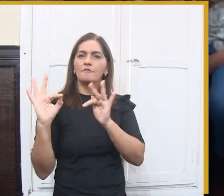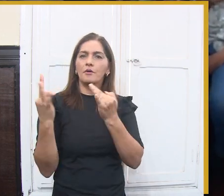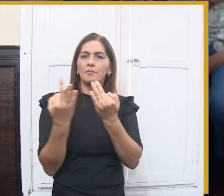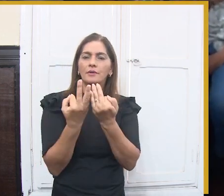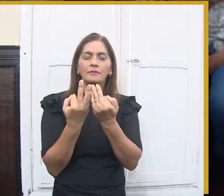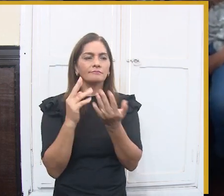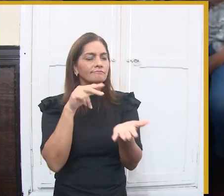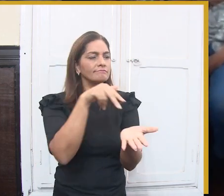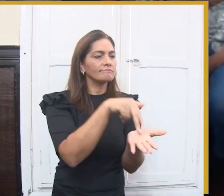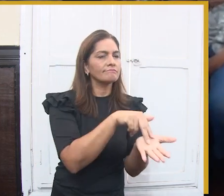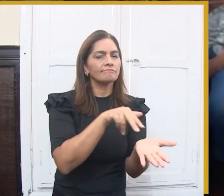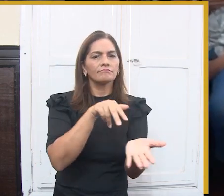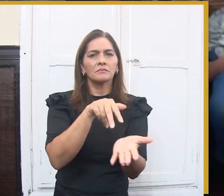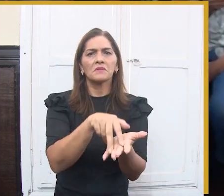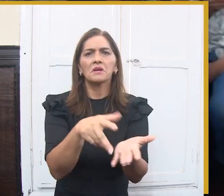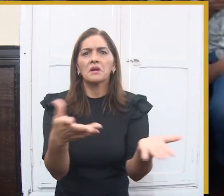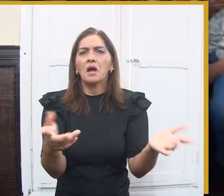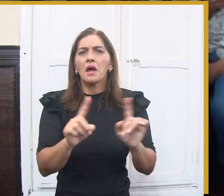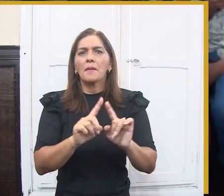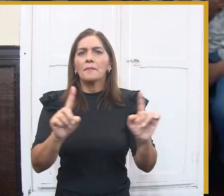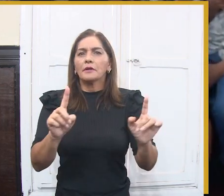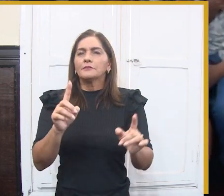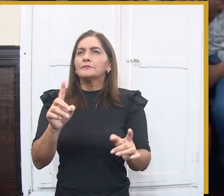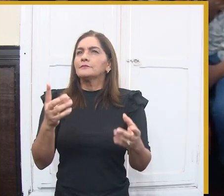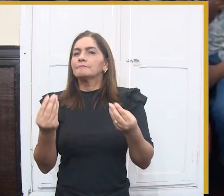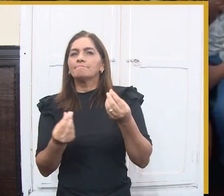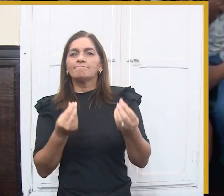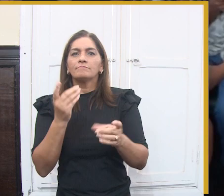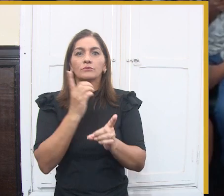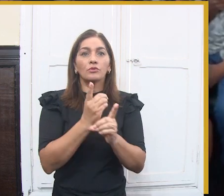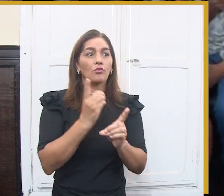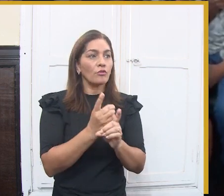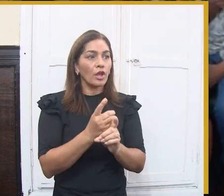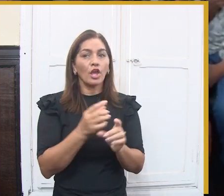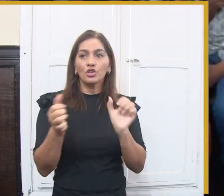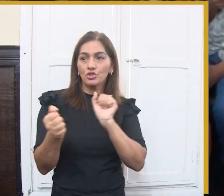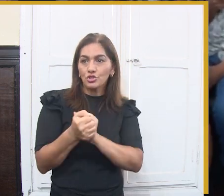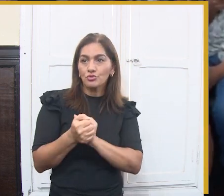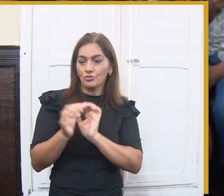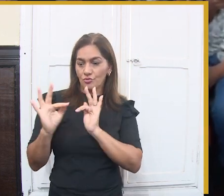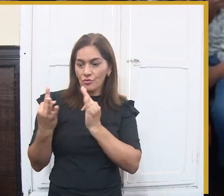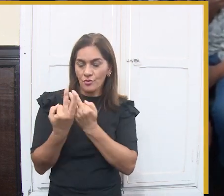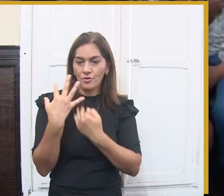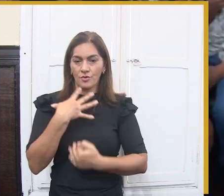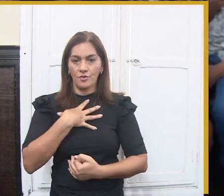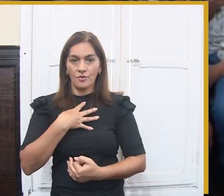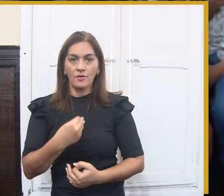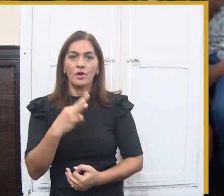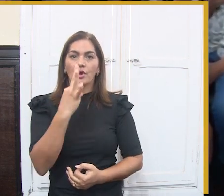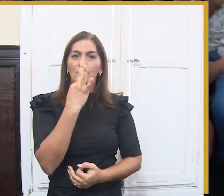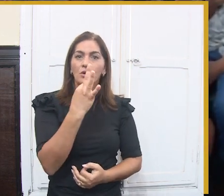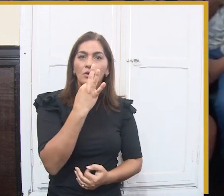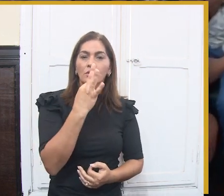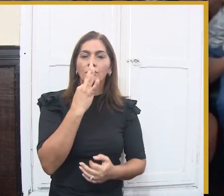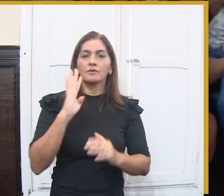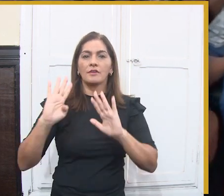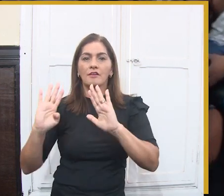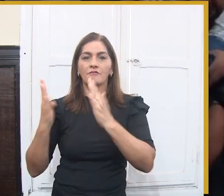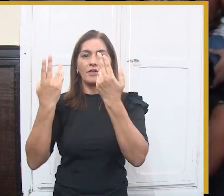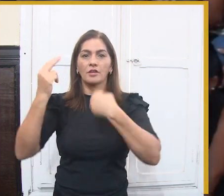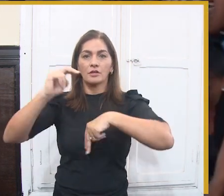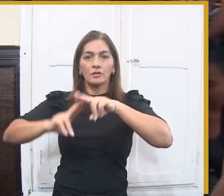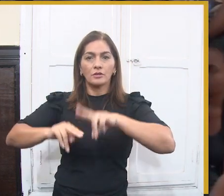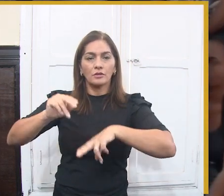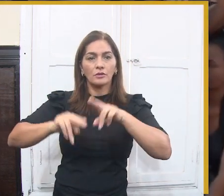Vila Gourmet, nós teremos apresentações muito mais voltadas para um público cultural e também quiurno. Tem muitas